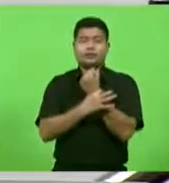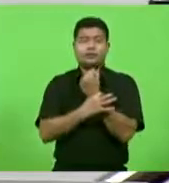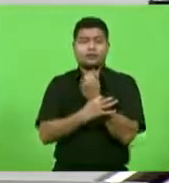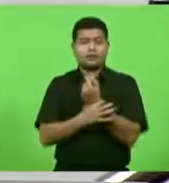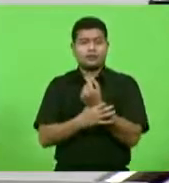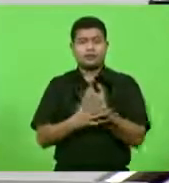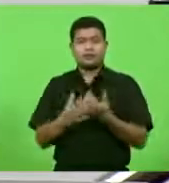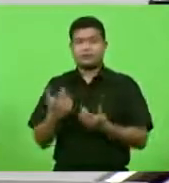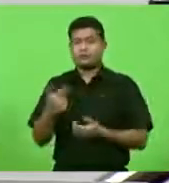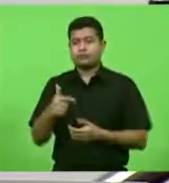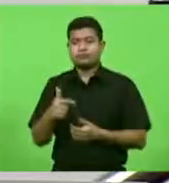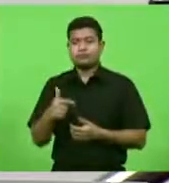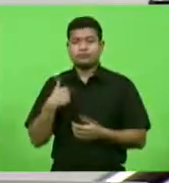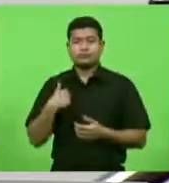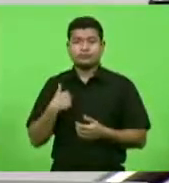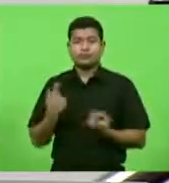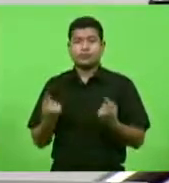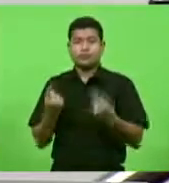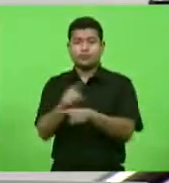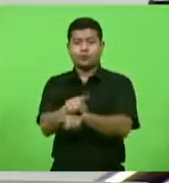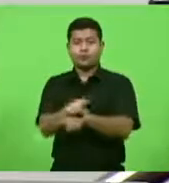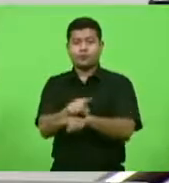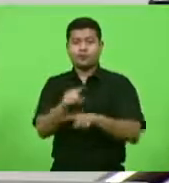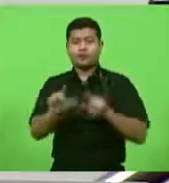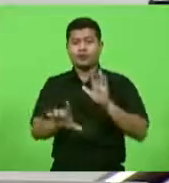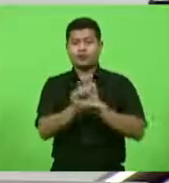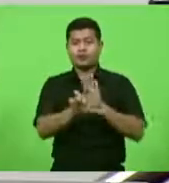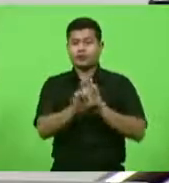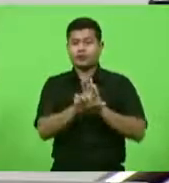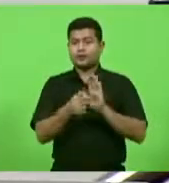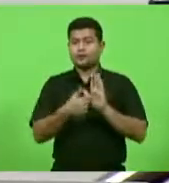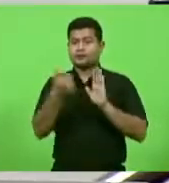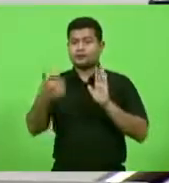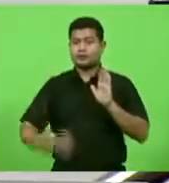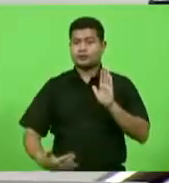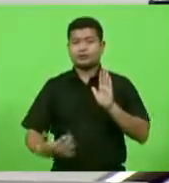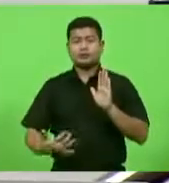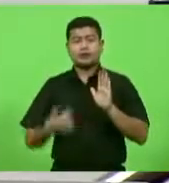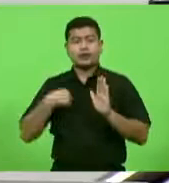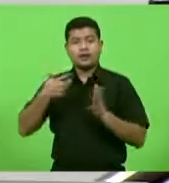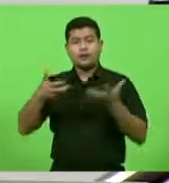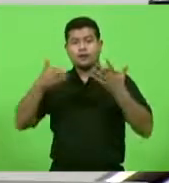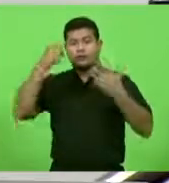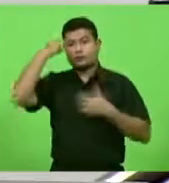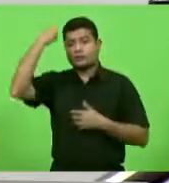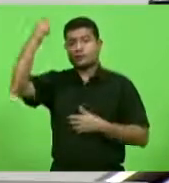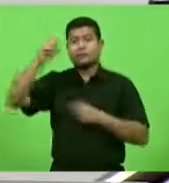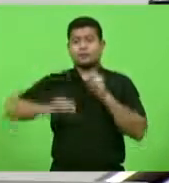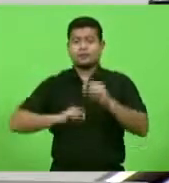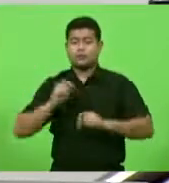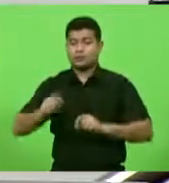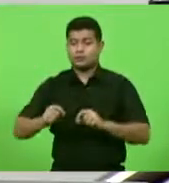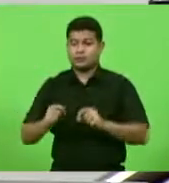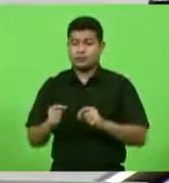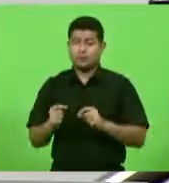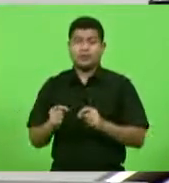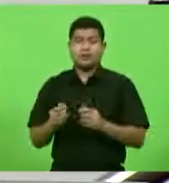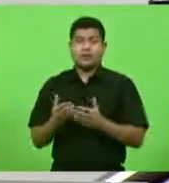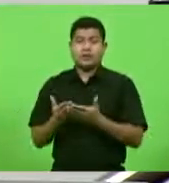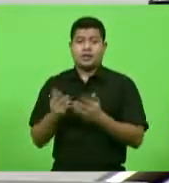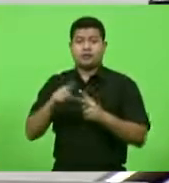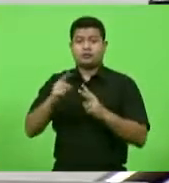totalmente ao contrário do que prevê a lei eu quero lembrar ainda que os dois processos de